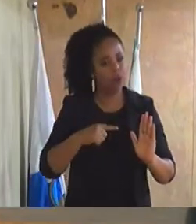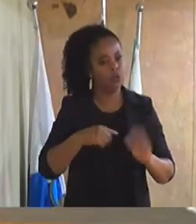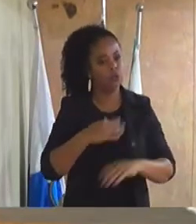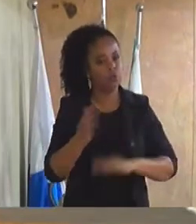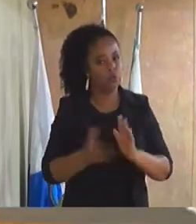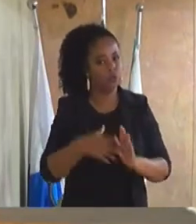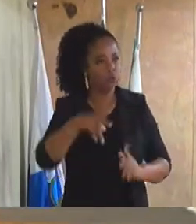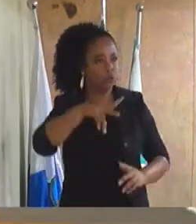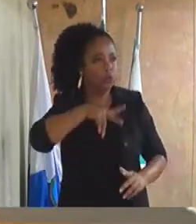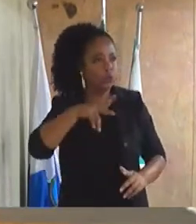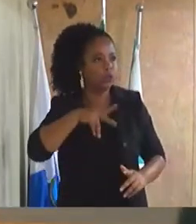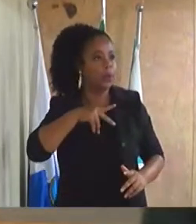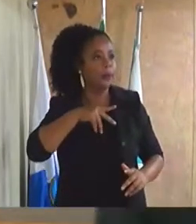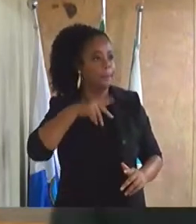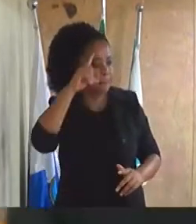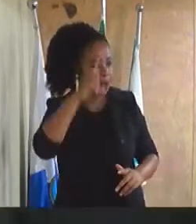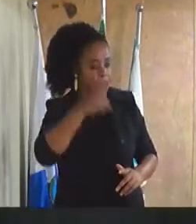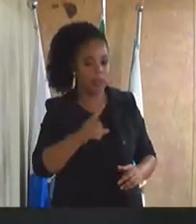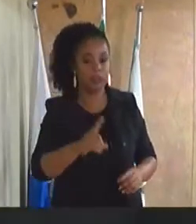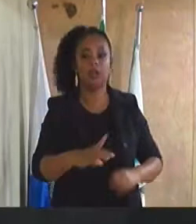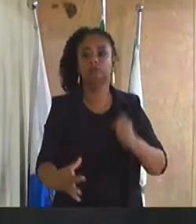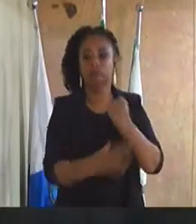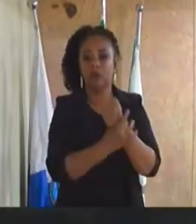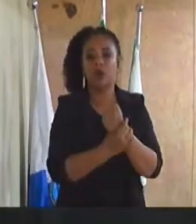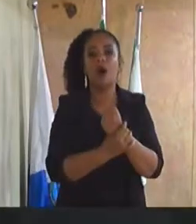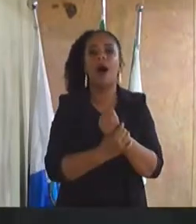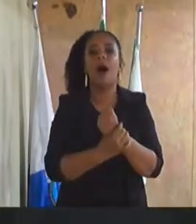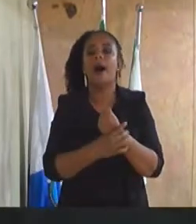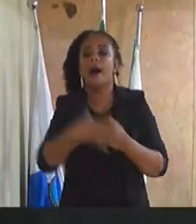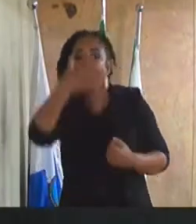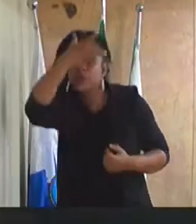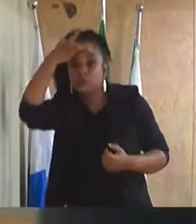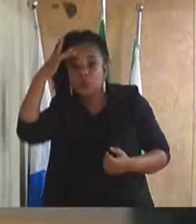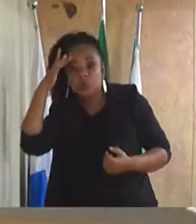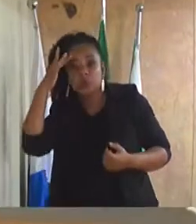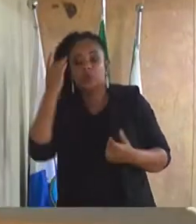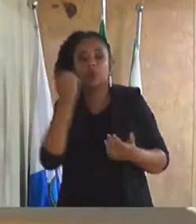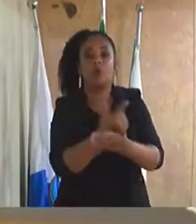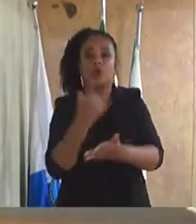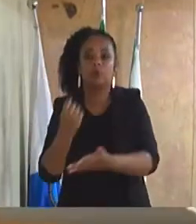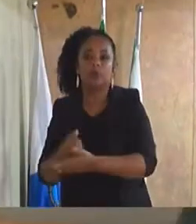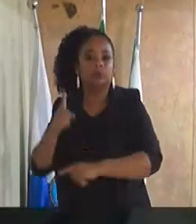como garantir segurança para o consumidor quanto à procedência dos produtos.